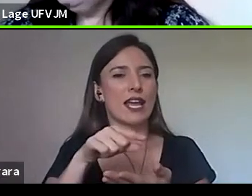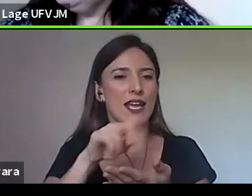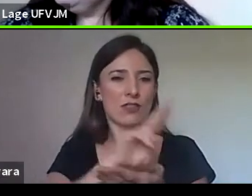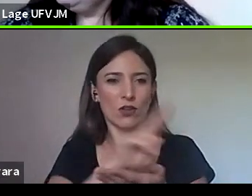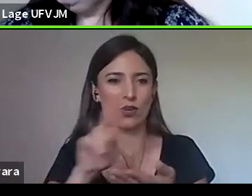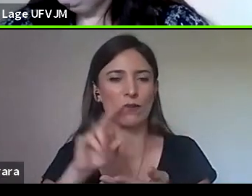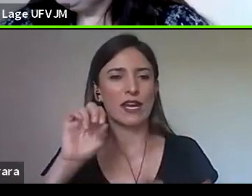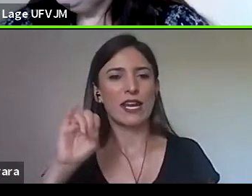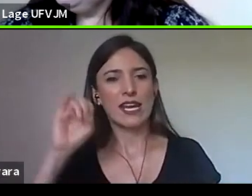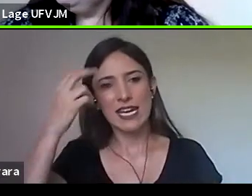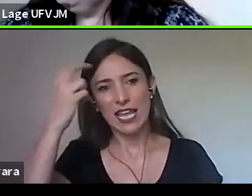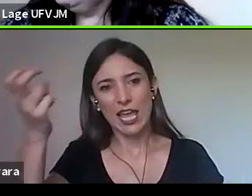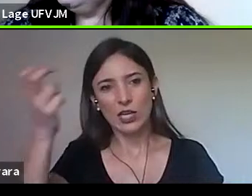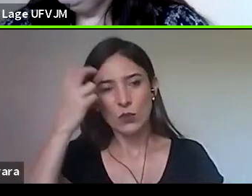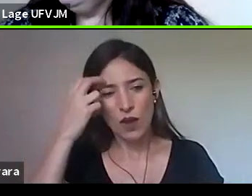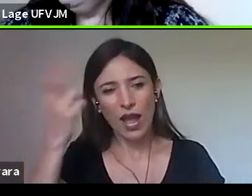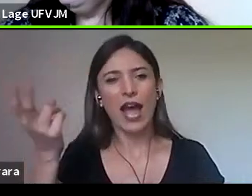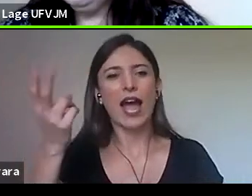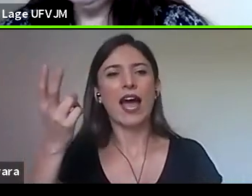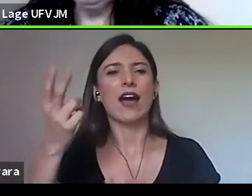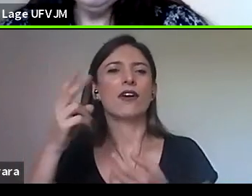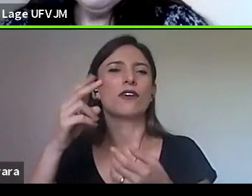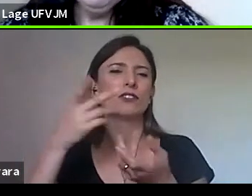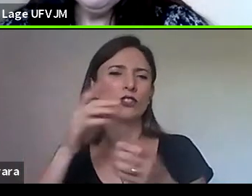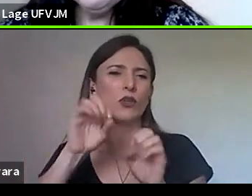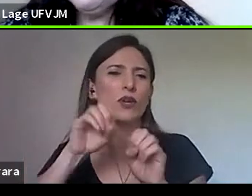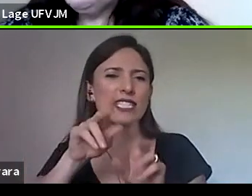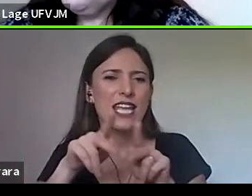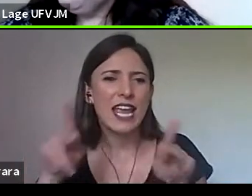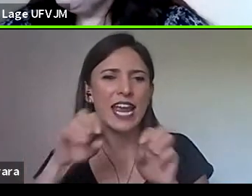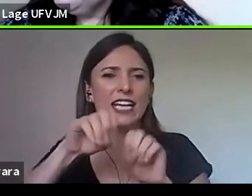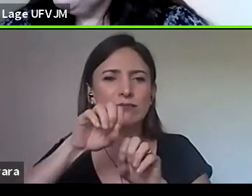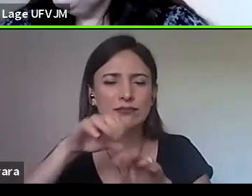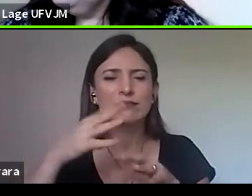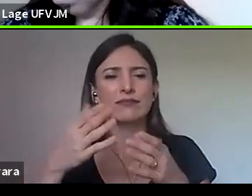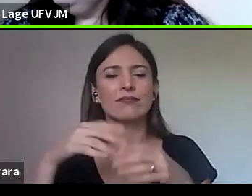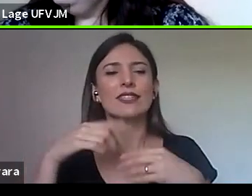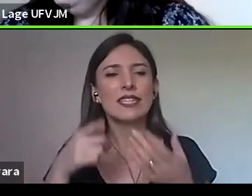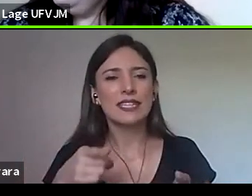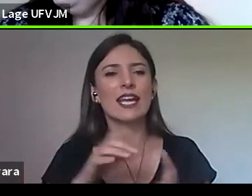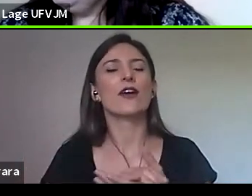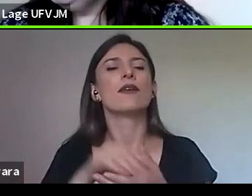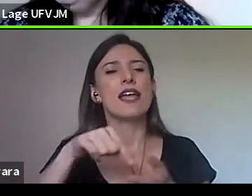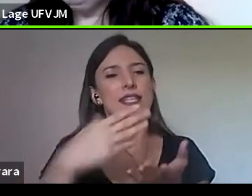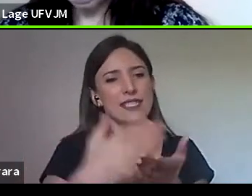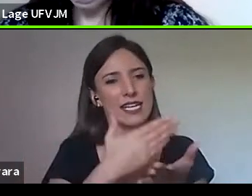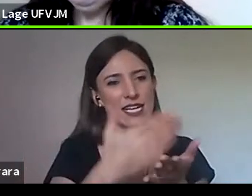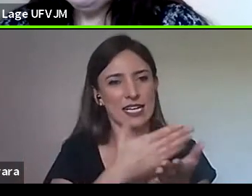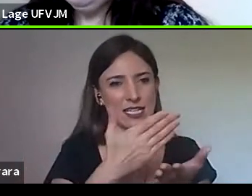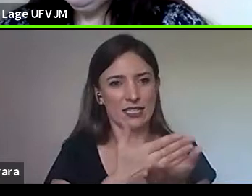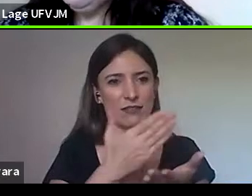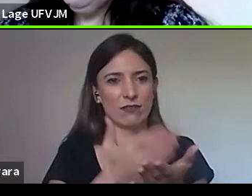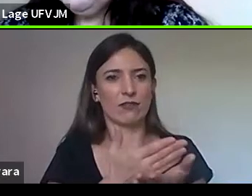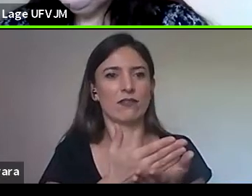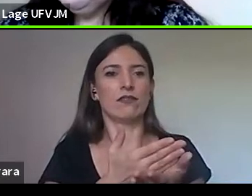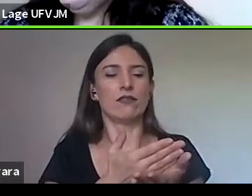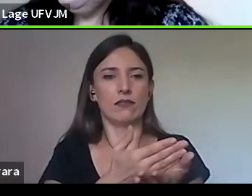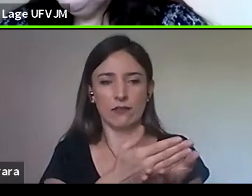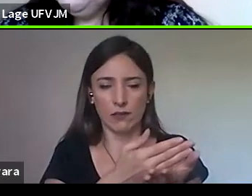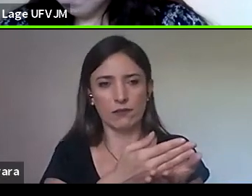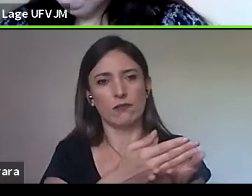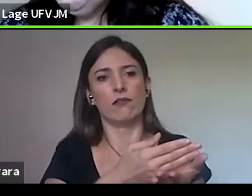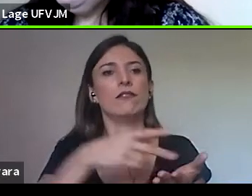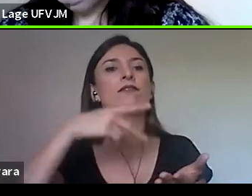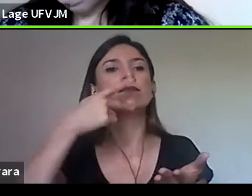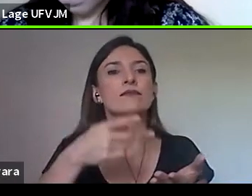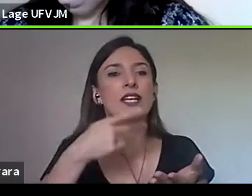Janeiro, que está no nosso livro, está no livro organizado pela professora Thais Fonseca, As Reformas Pombalinas no Brasil,